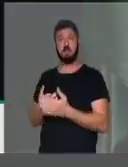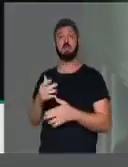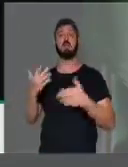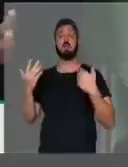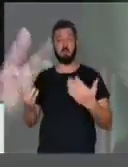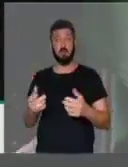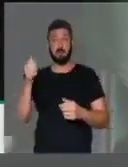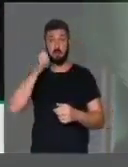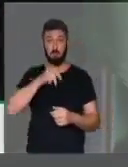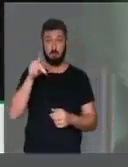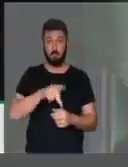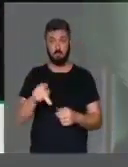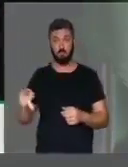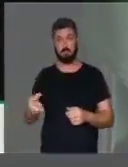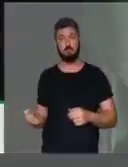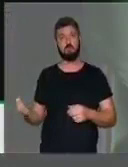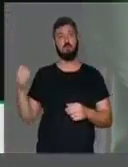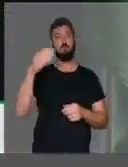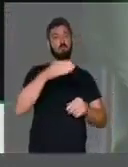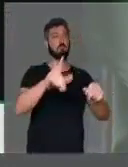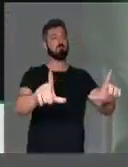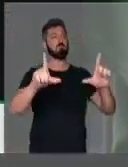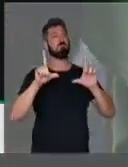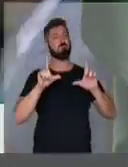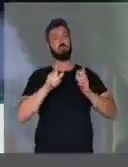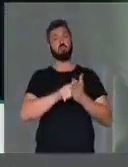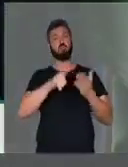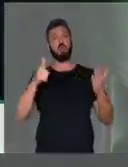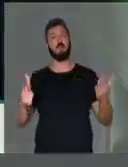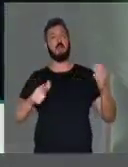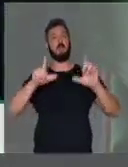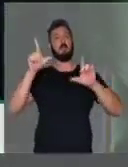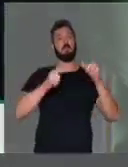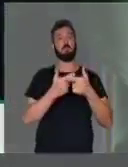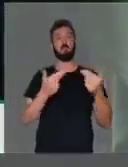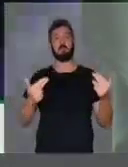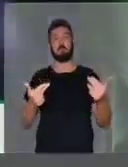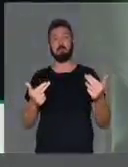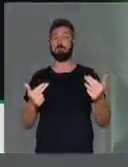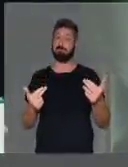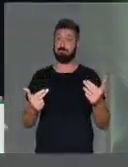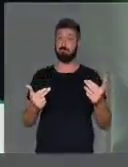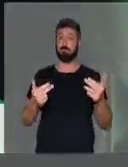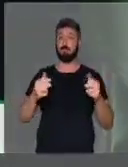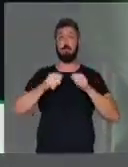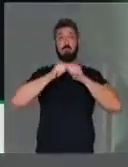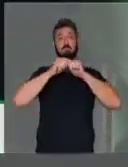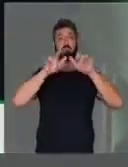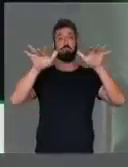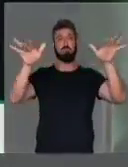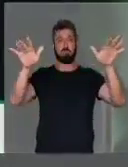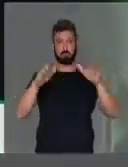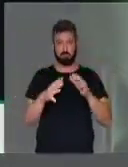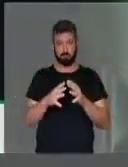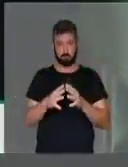pois bem, a professora foi à imprensa, denunciou o fato e o fato viralizou.